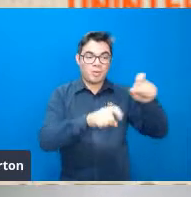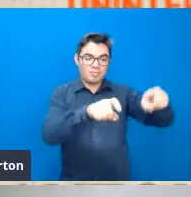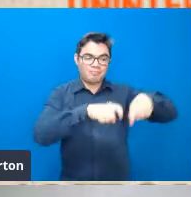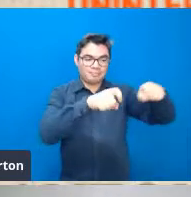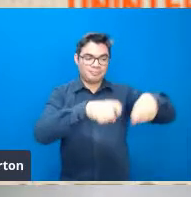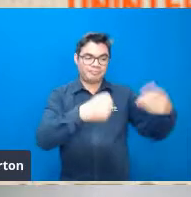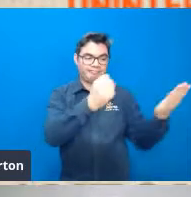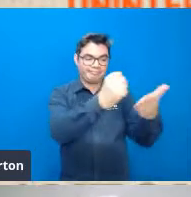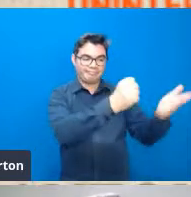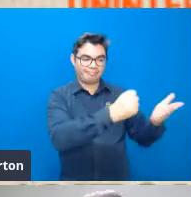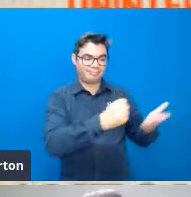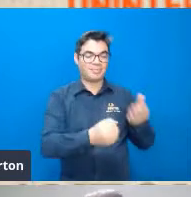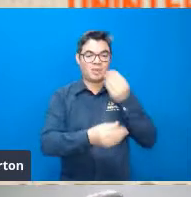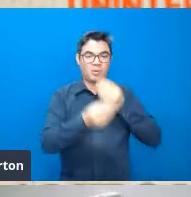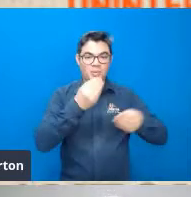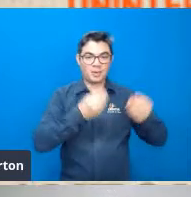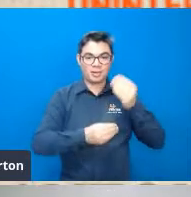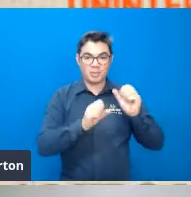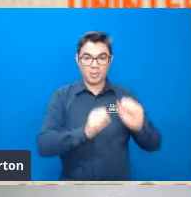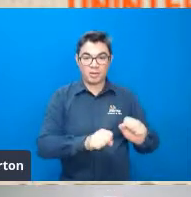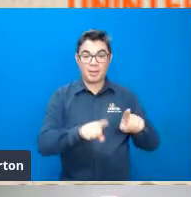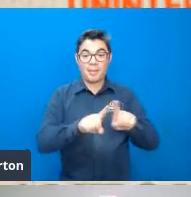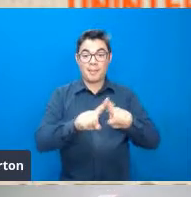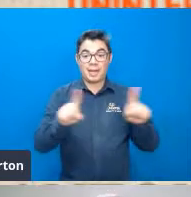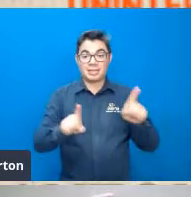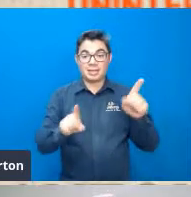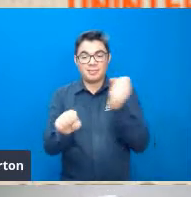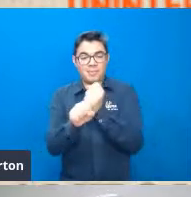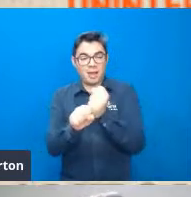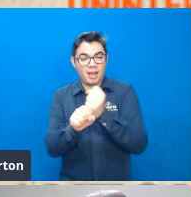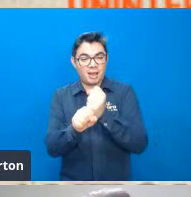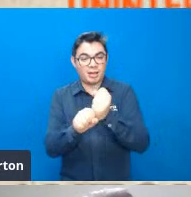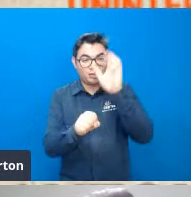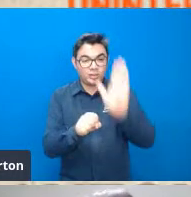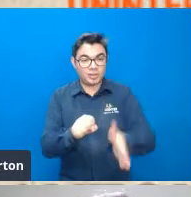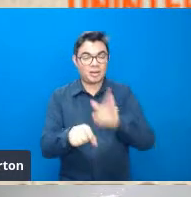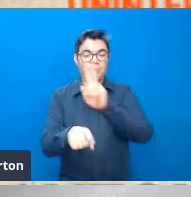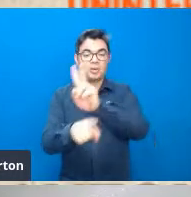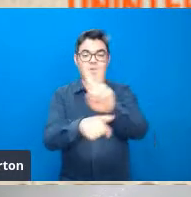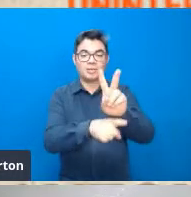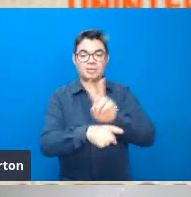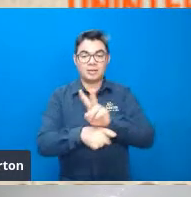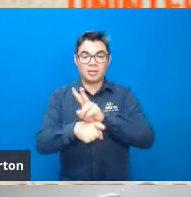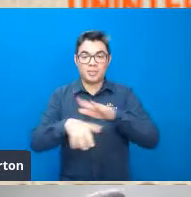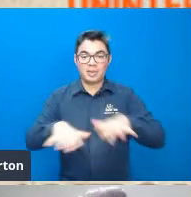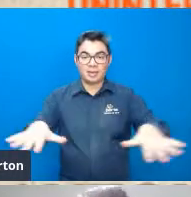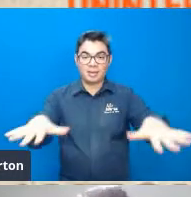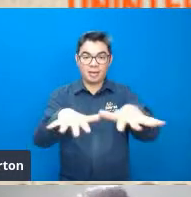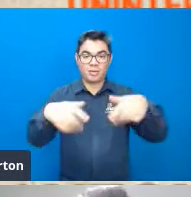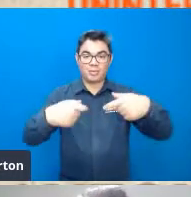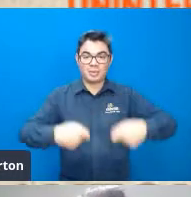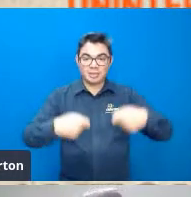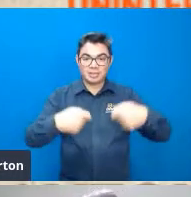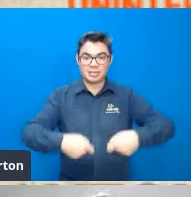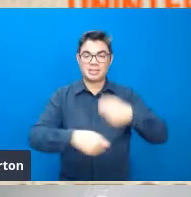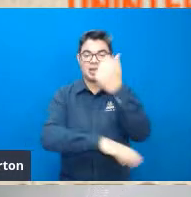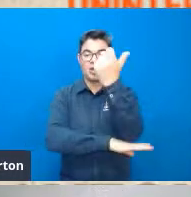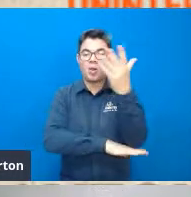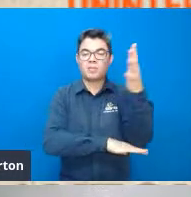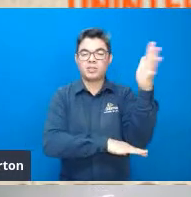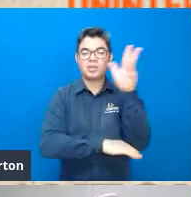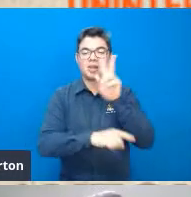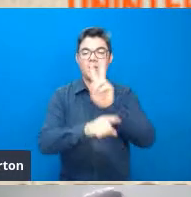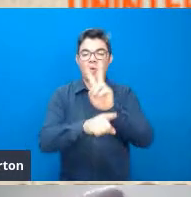maduros na coluna da direita aqui deveriam então ser destinados à proteção ambiental à estabilidade ecológica sem